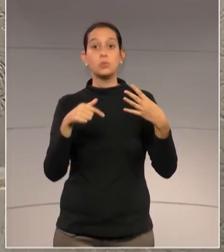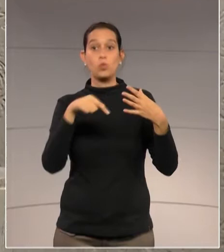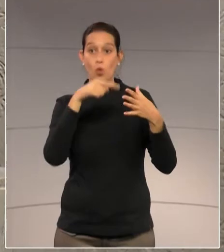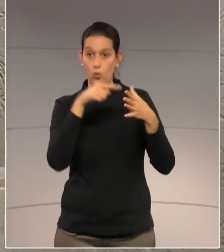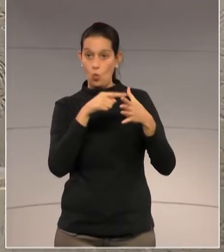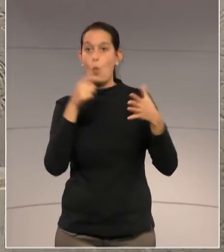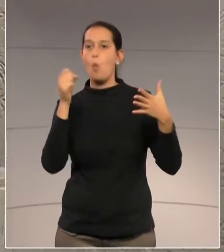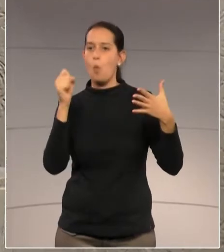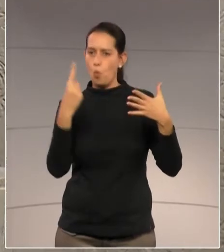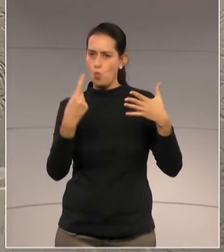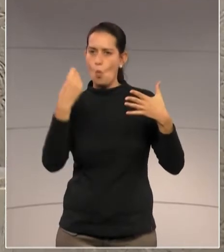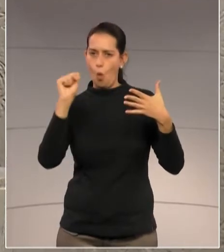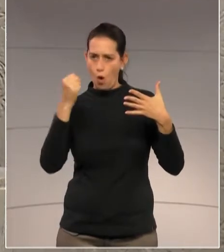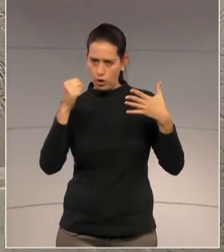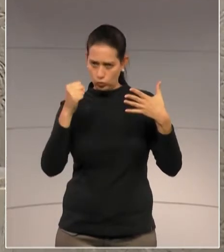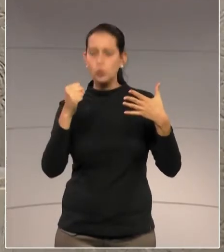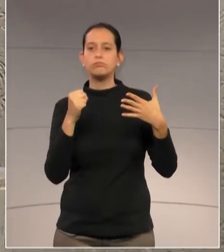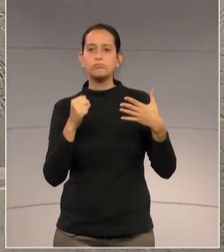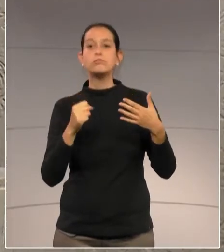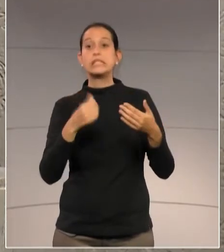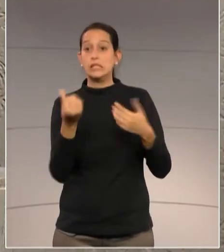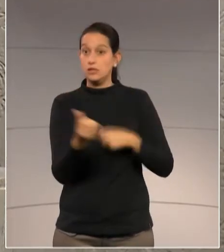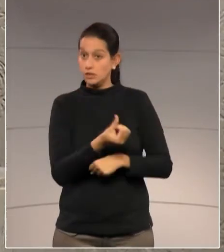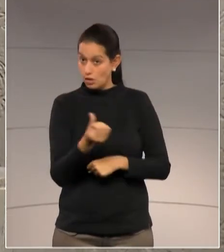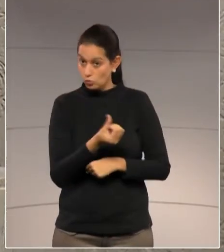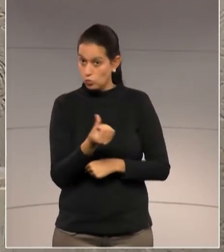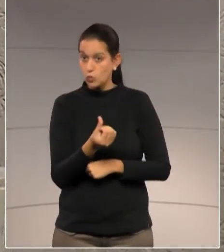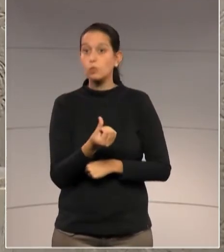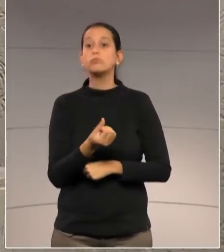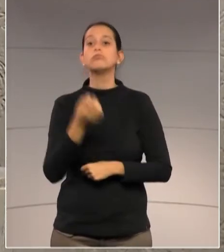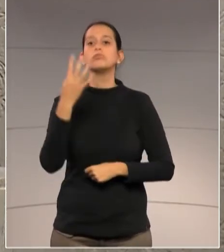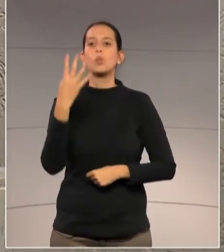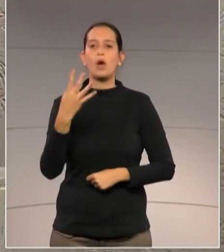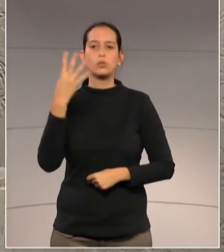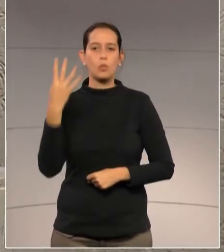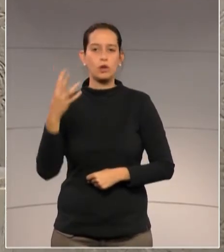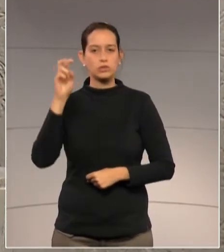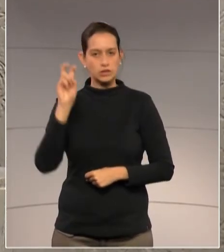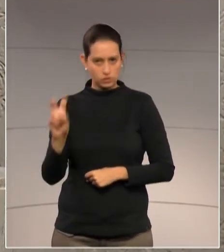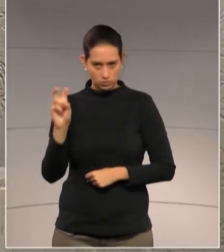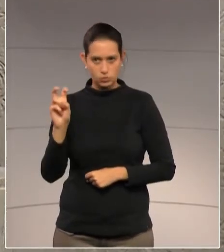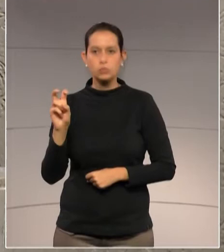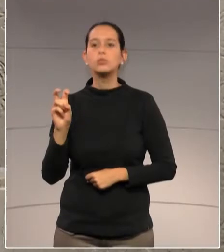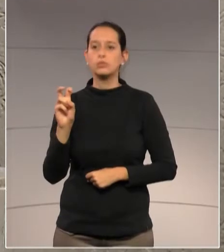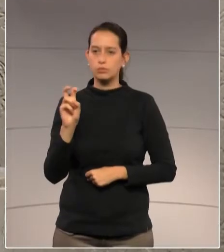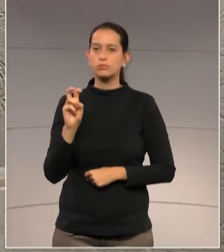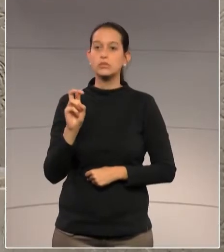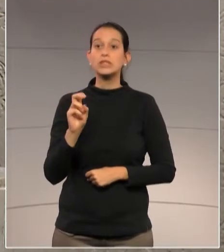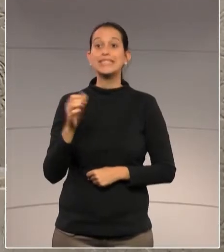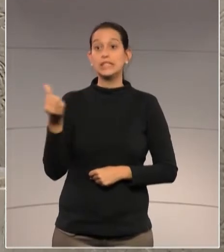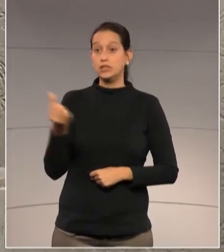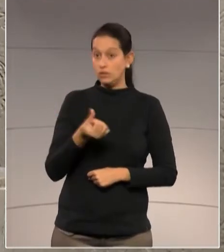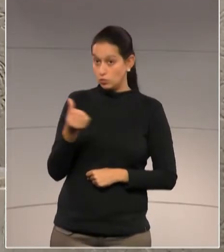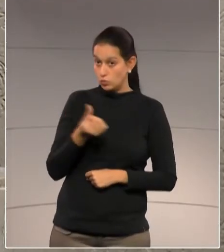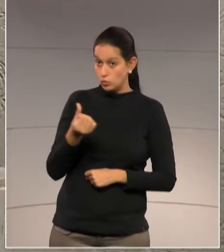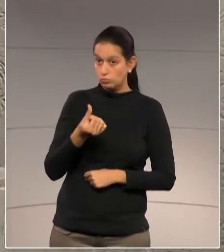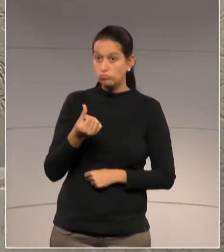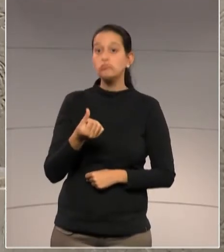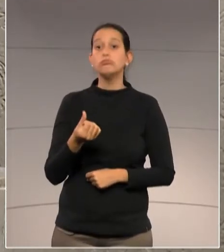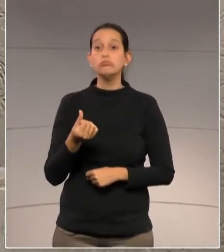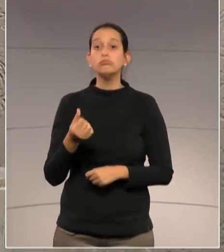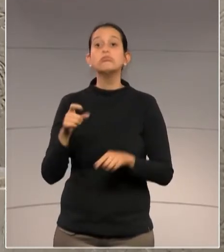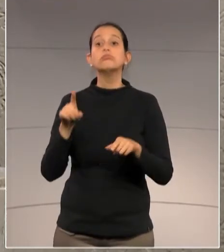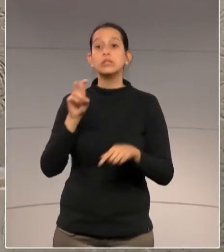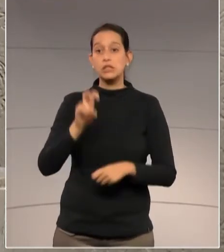a 445, entre a cidade de Irerê-Auada-Serra, a PR-506, entre Campina Grande do Sul, a rodovia do